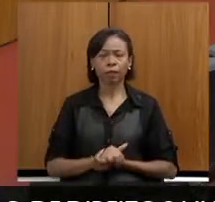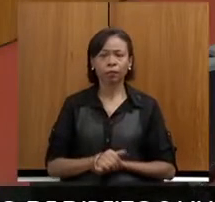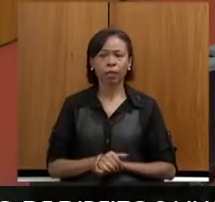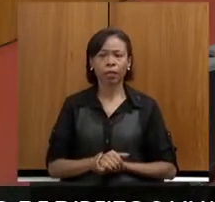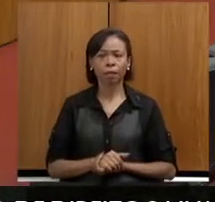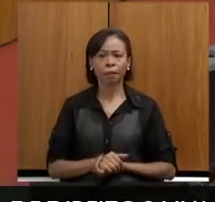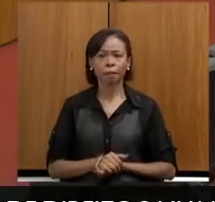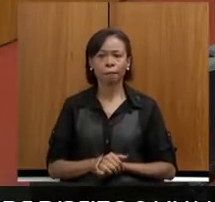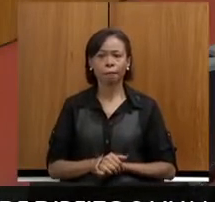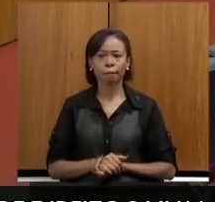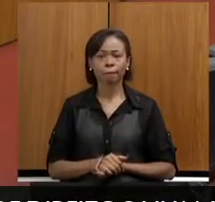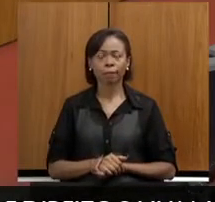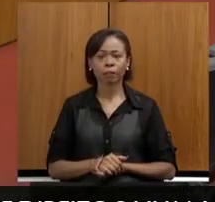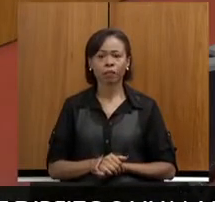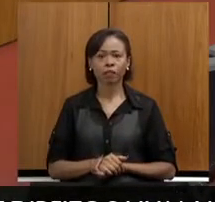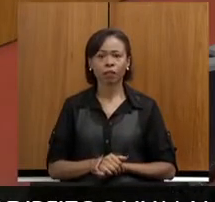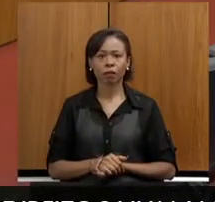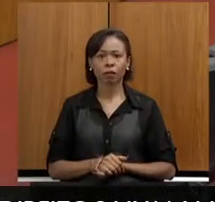Só um minuto.